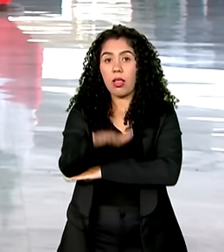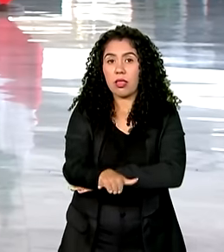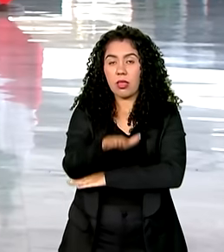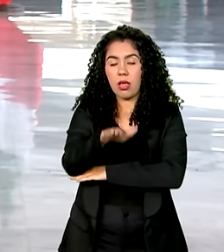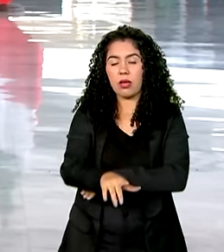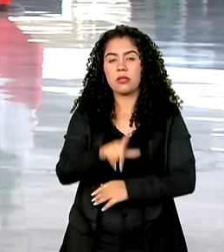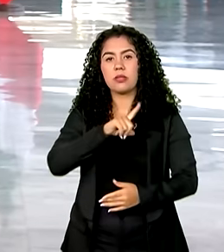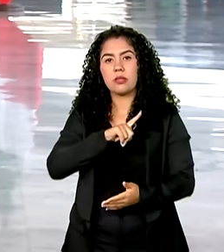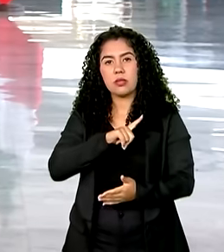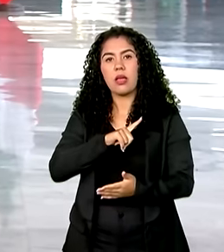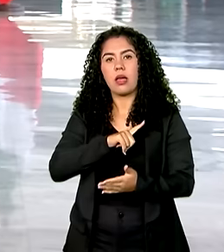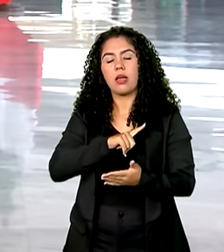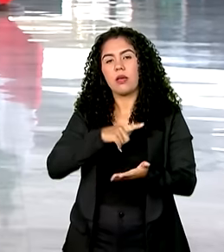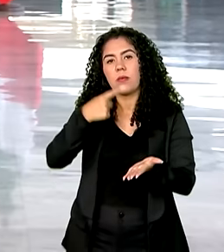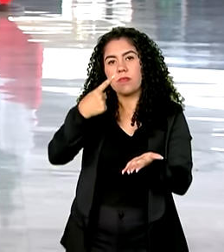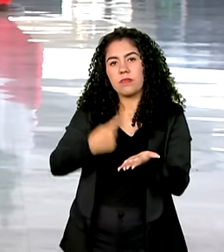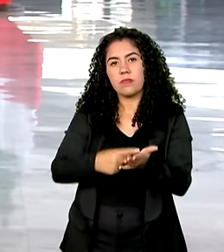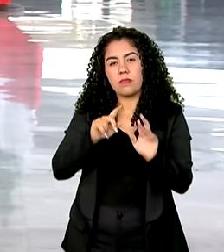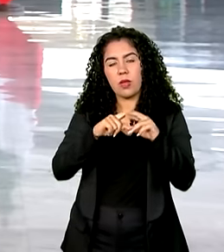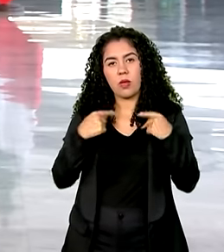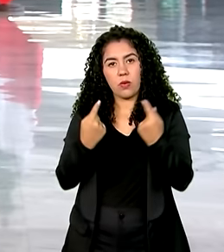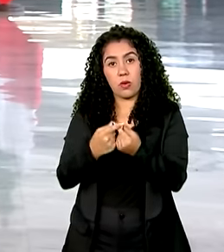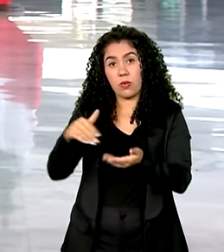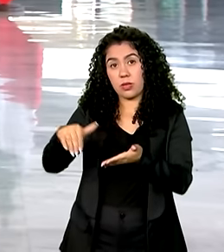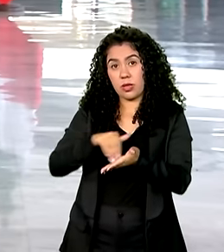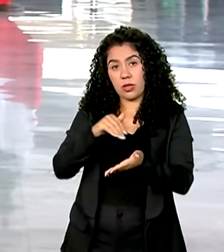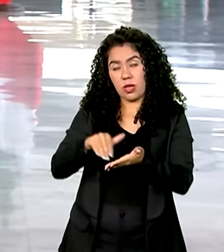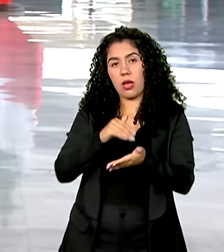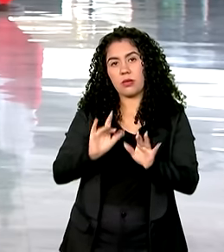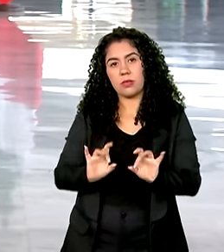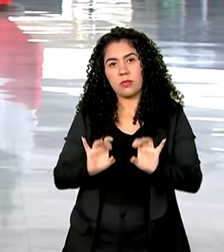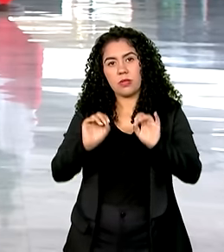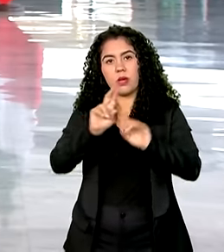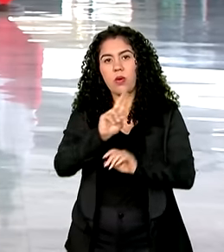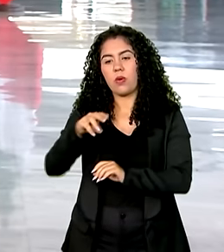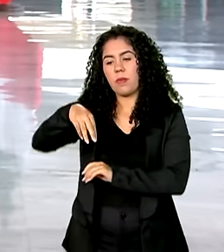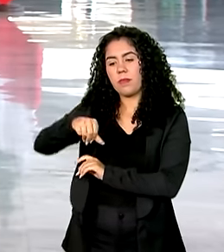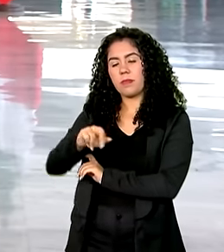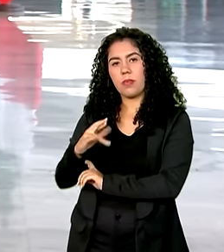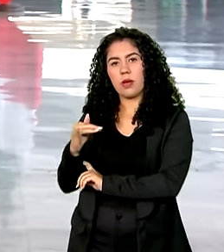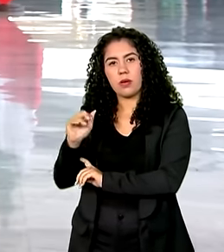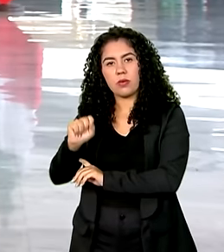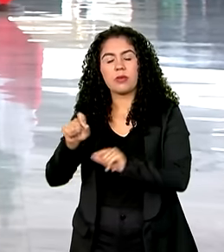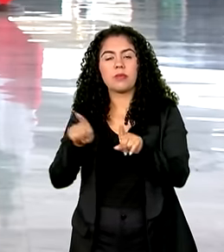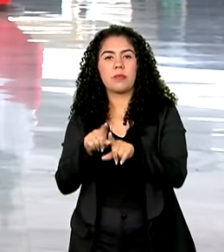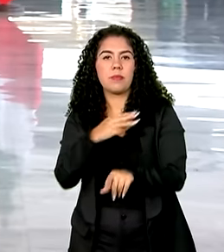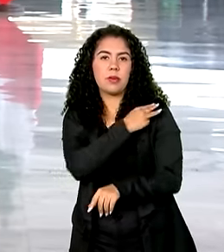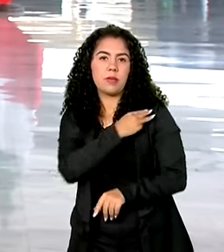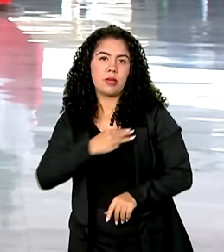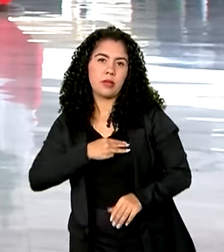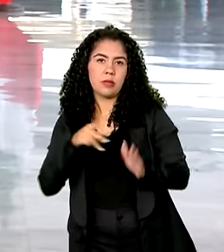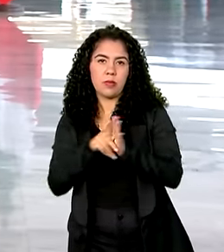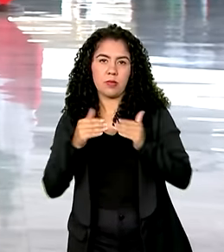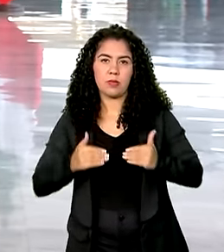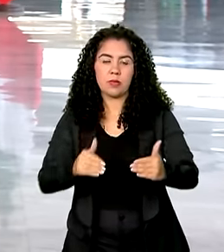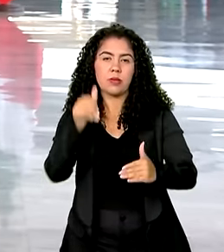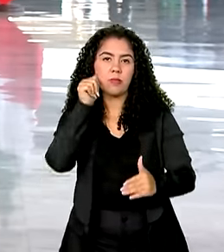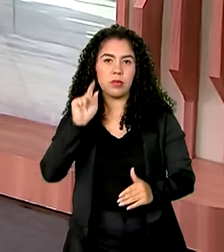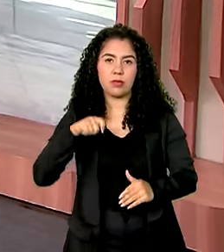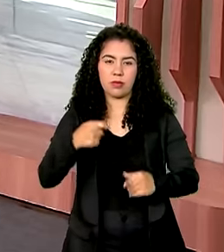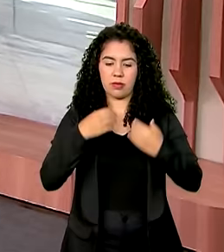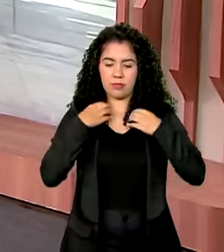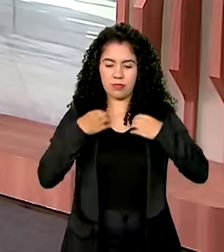especial para assuntos jurídicos da Casa Civil, Substituto, Marcos Rogério de Souza, e a ministra das Mulheres, Cida Gonçalves.